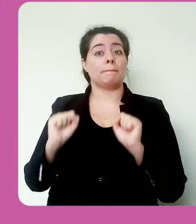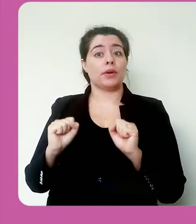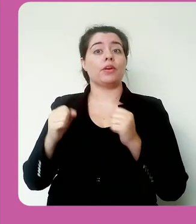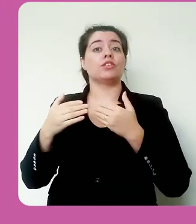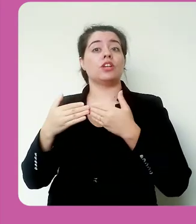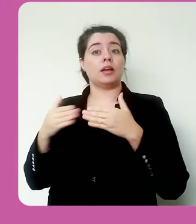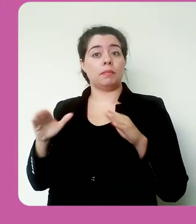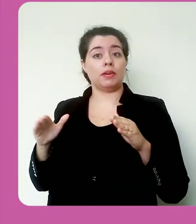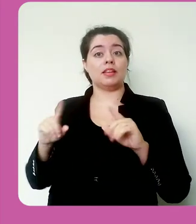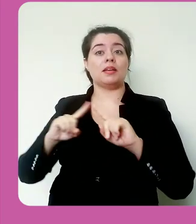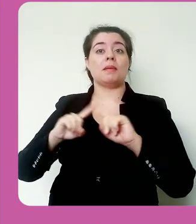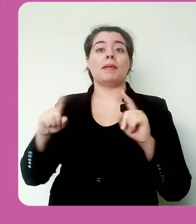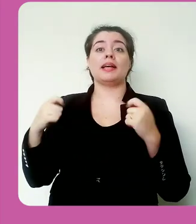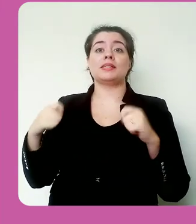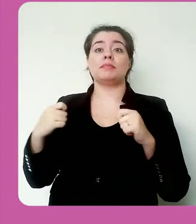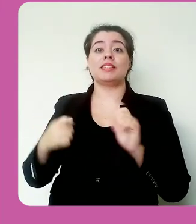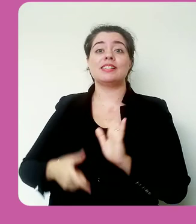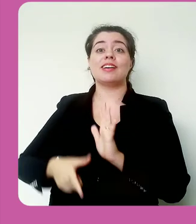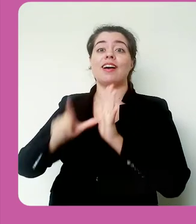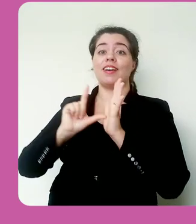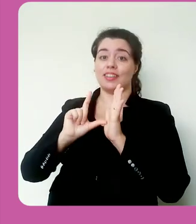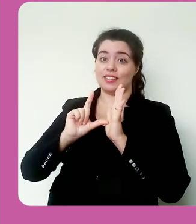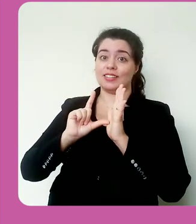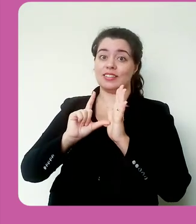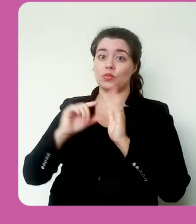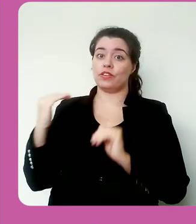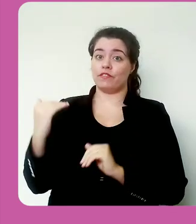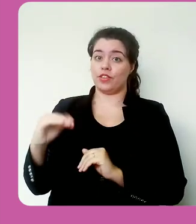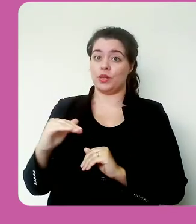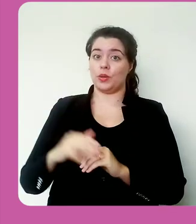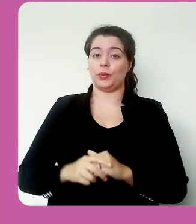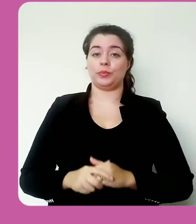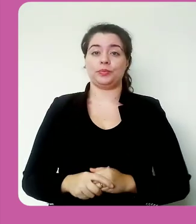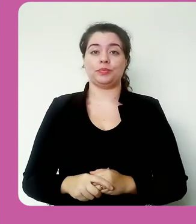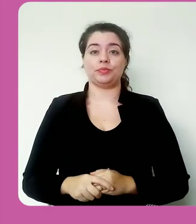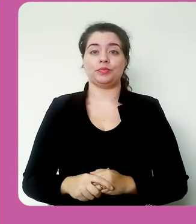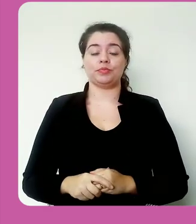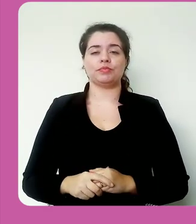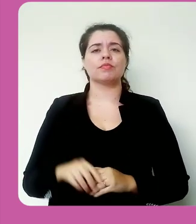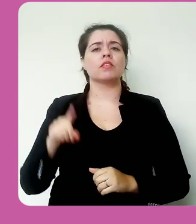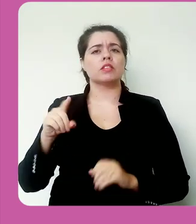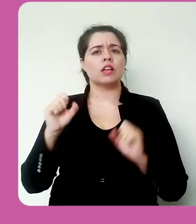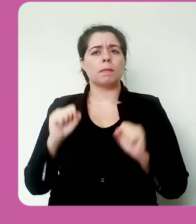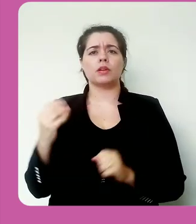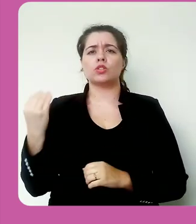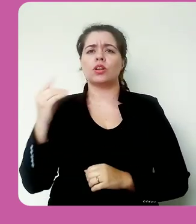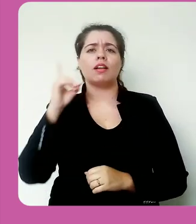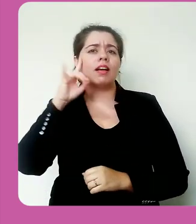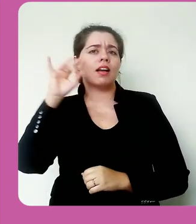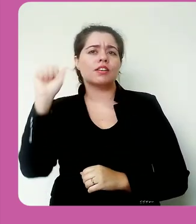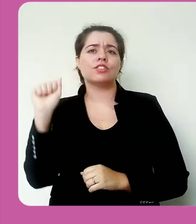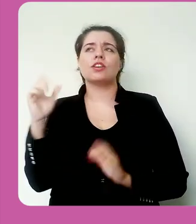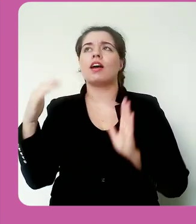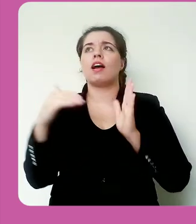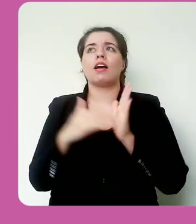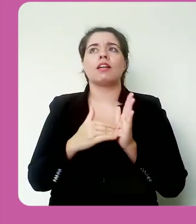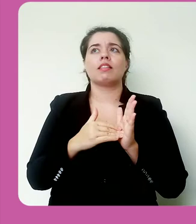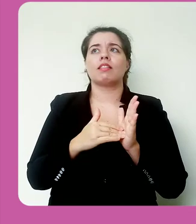anterior à data de envio do aluno. Para que isso? Você pode colocar a data limite até a